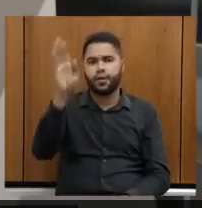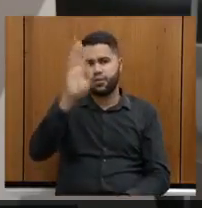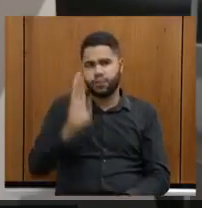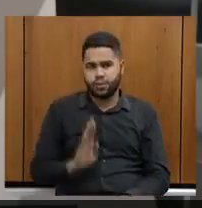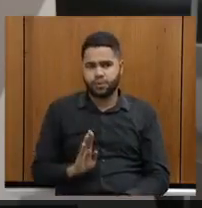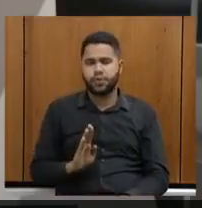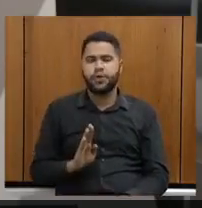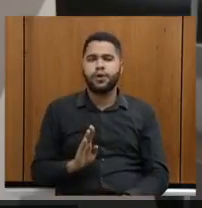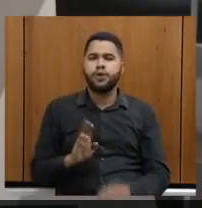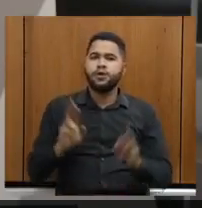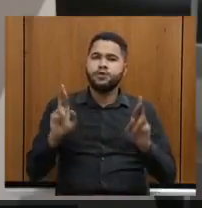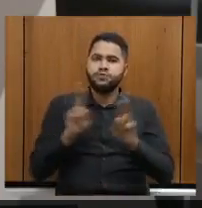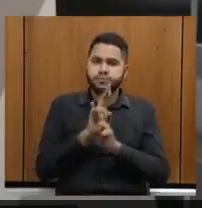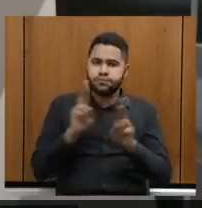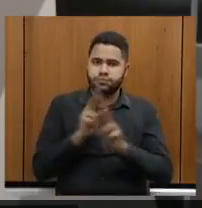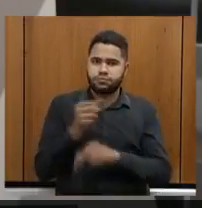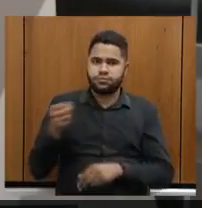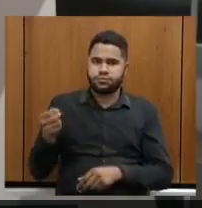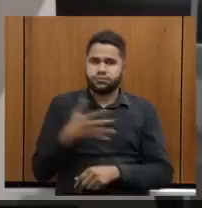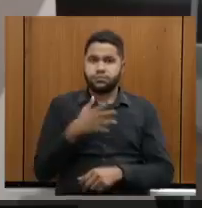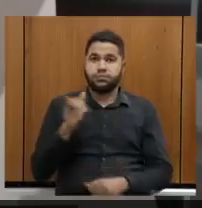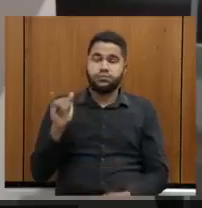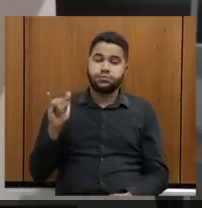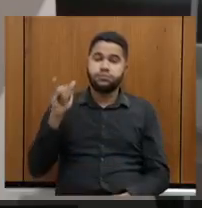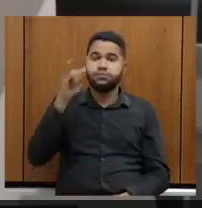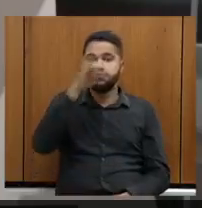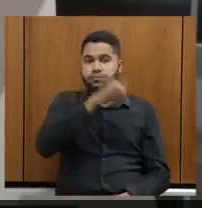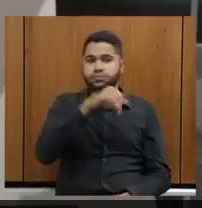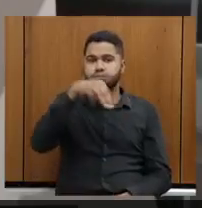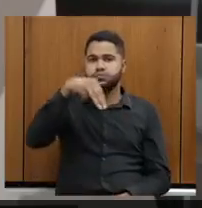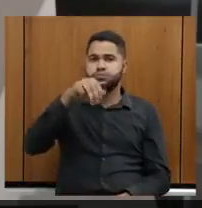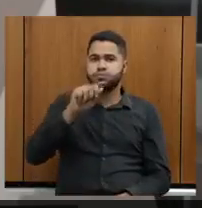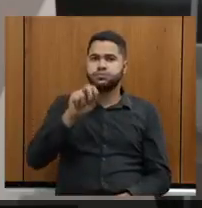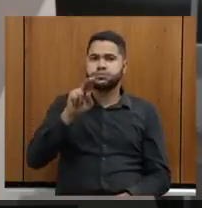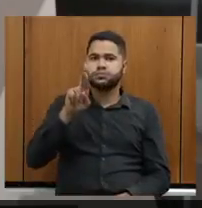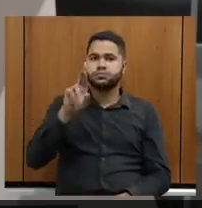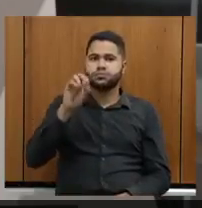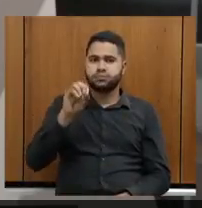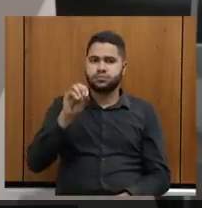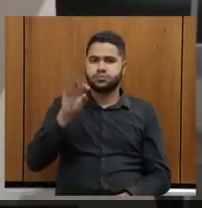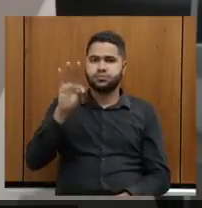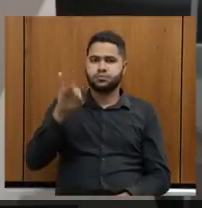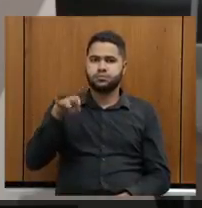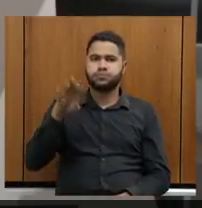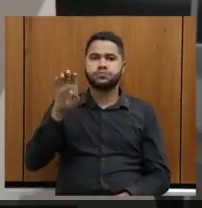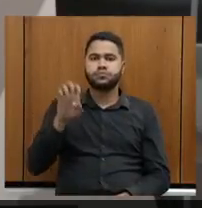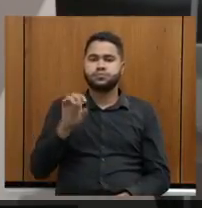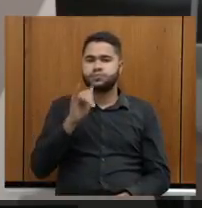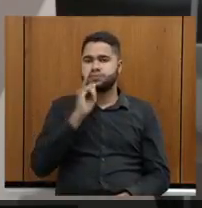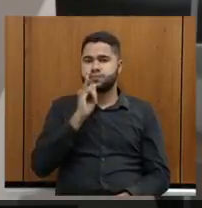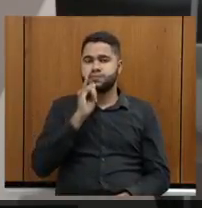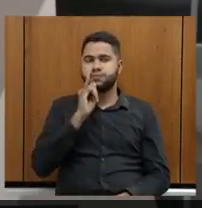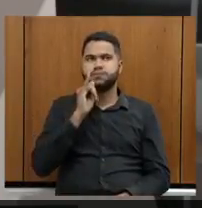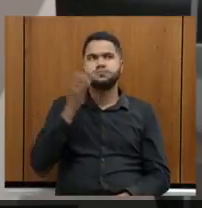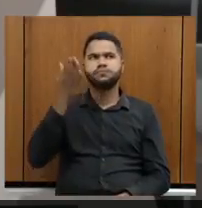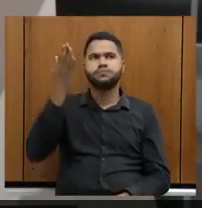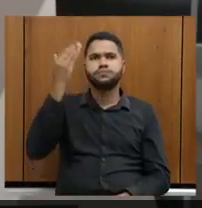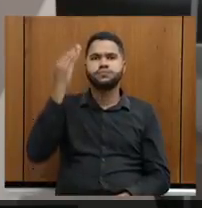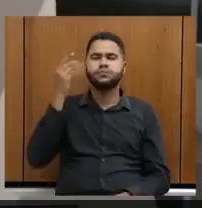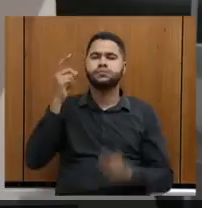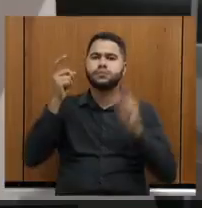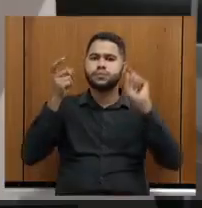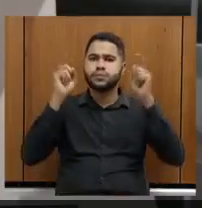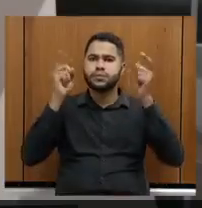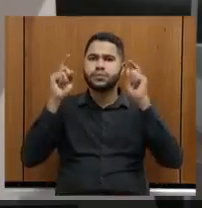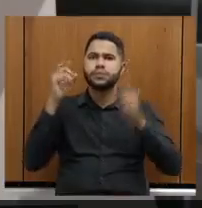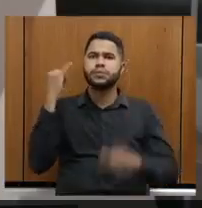Com relação aos novos voos, deputado Maltramonte, esse clima bom que nós temos feito, outro dia veio uma reunião